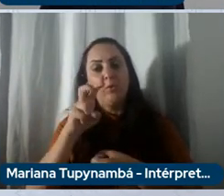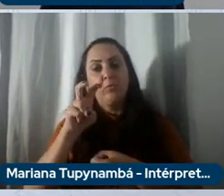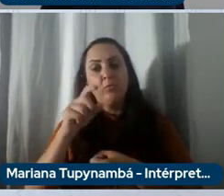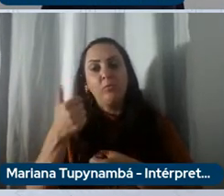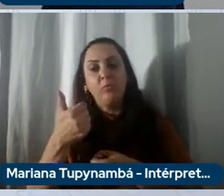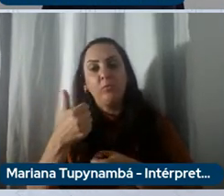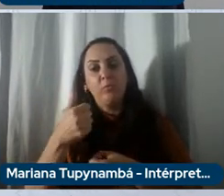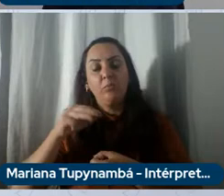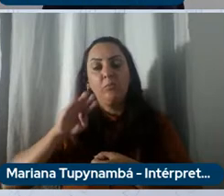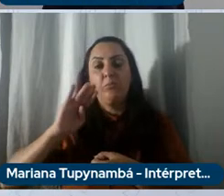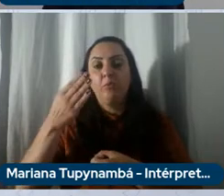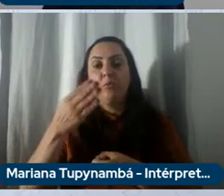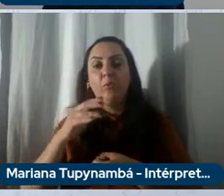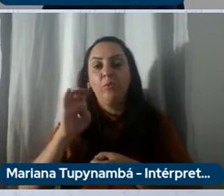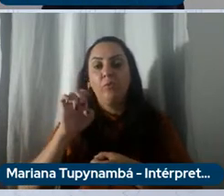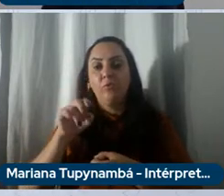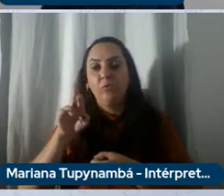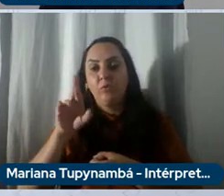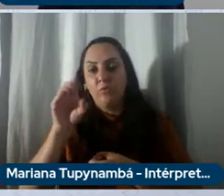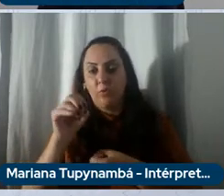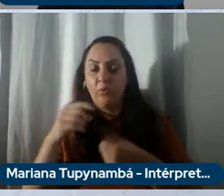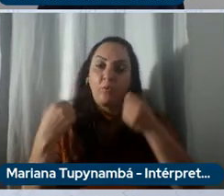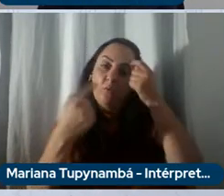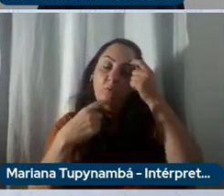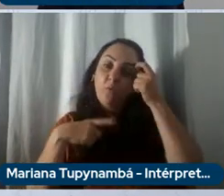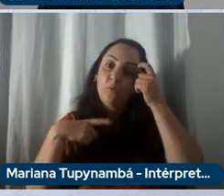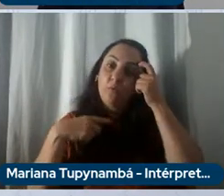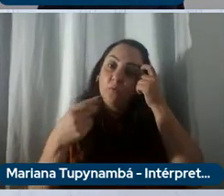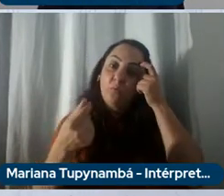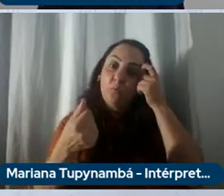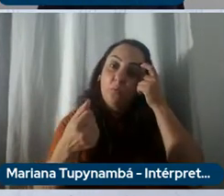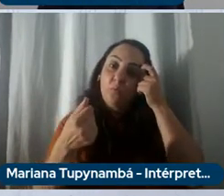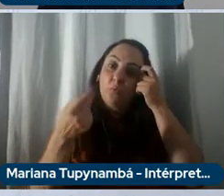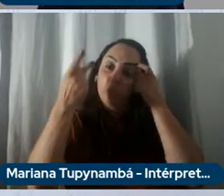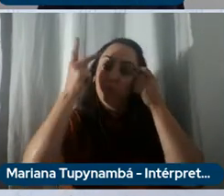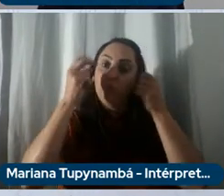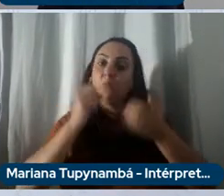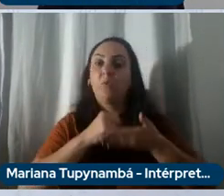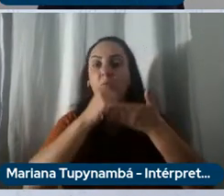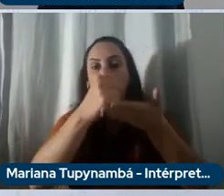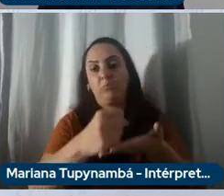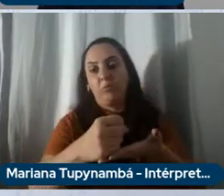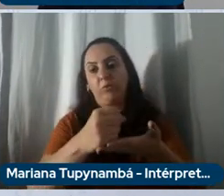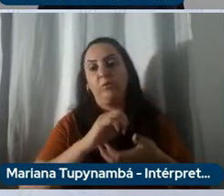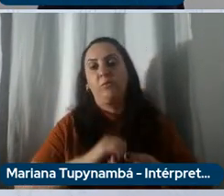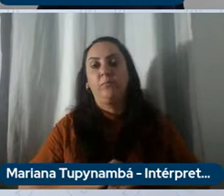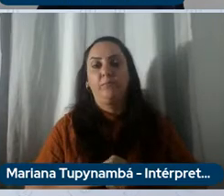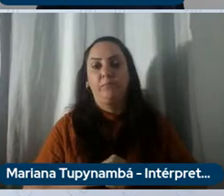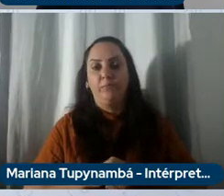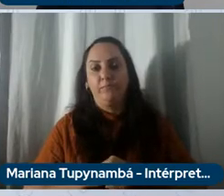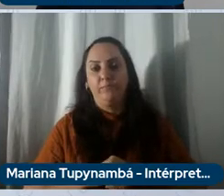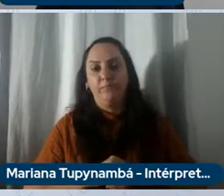recursos para apoiarmos reciprocamente nesse caminho obrigado